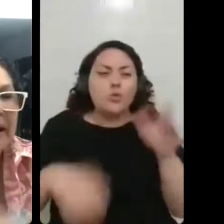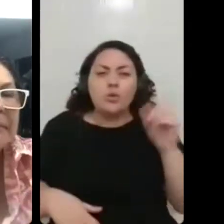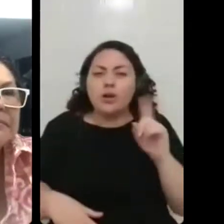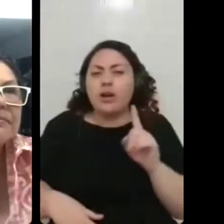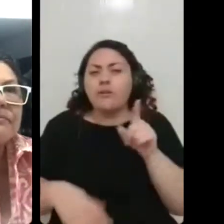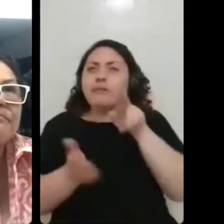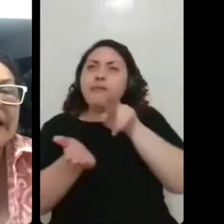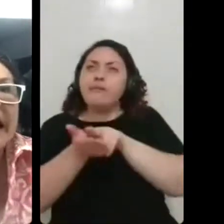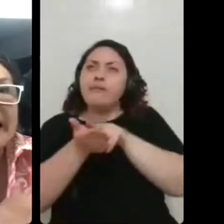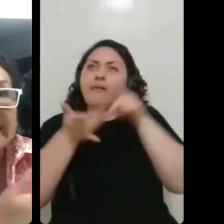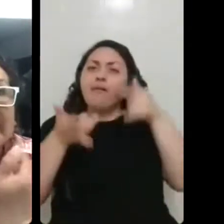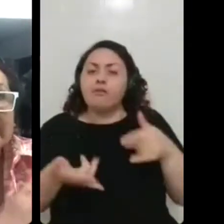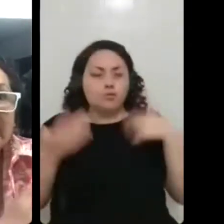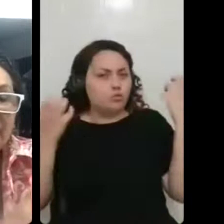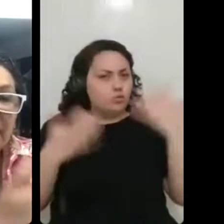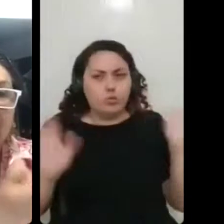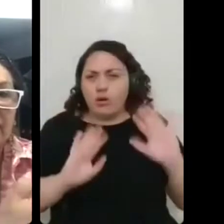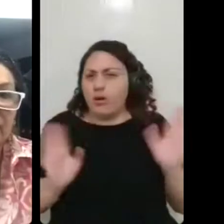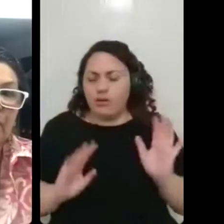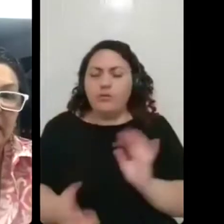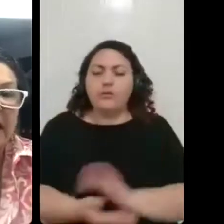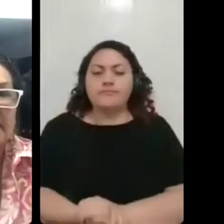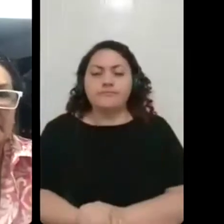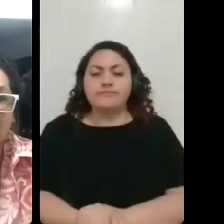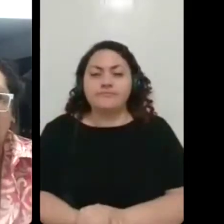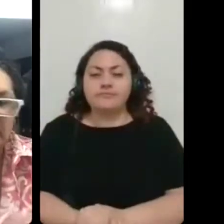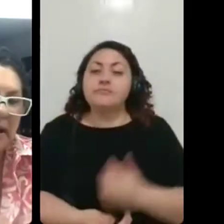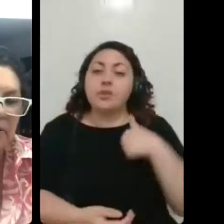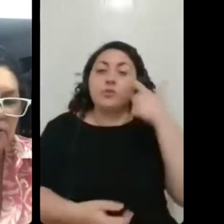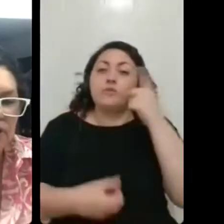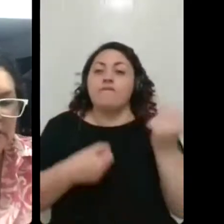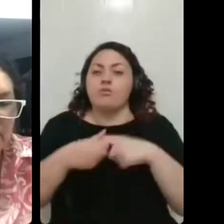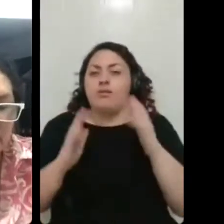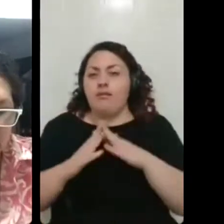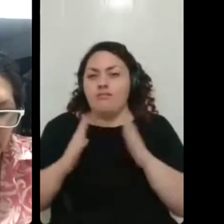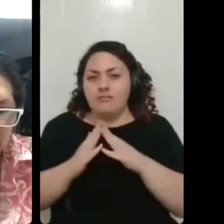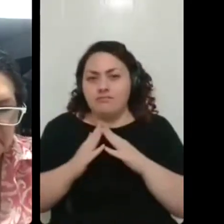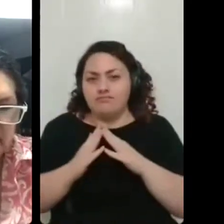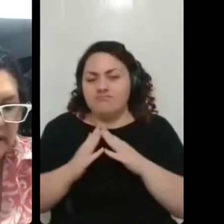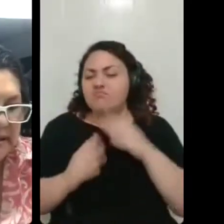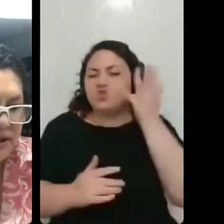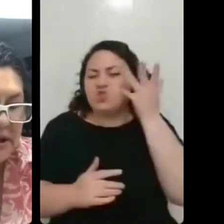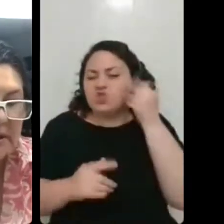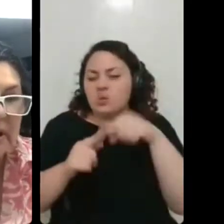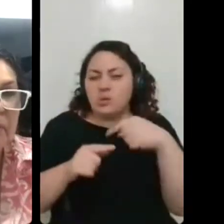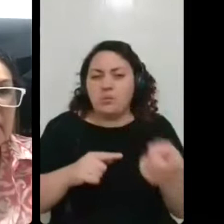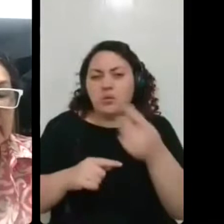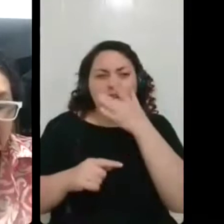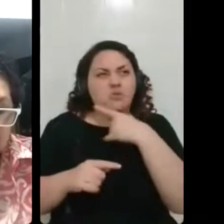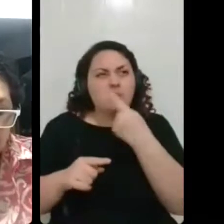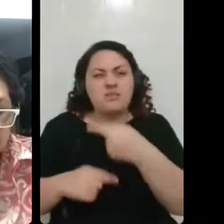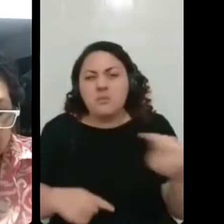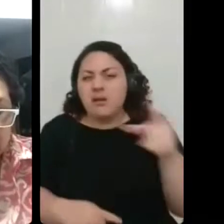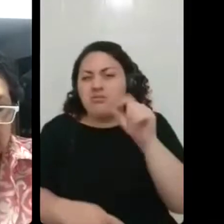na cama, né? E, assim, eu acabei vindo pra casa depois, né? Alguns dias depois, eu acho que uma semana, dez dias, não lembro,